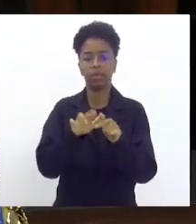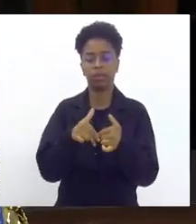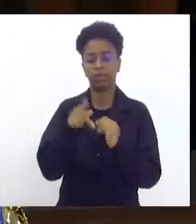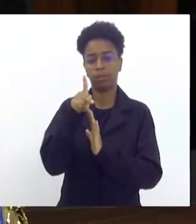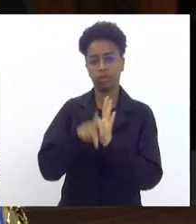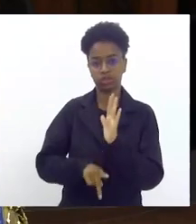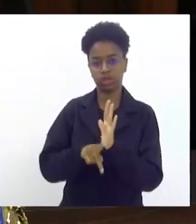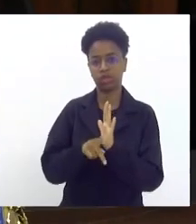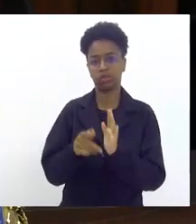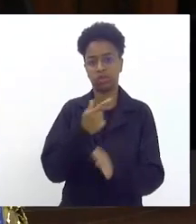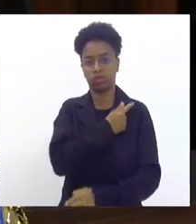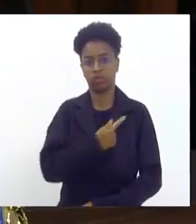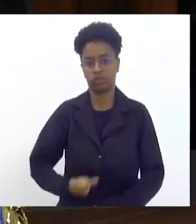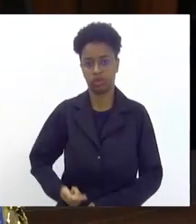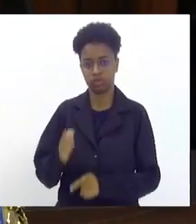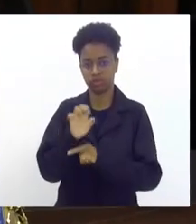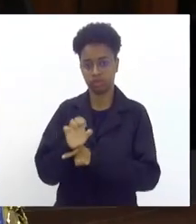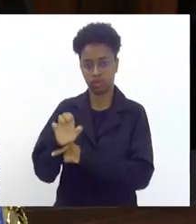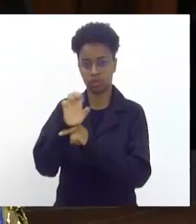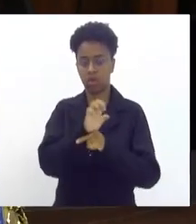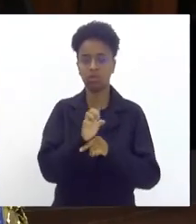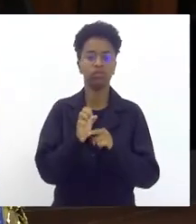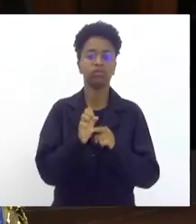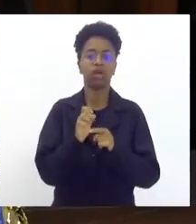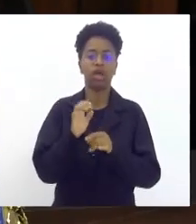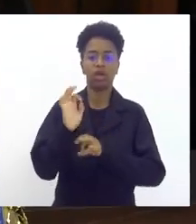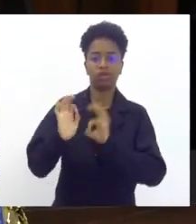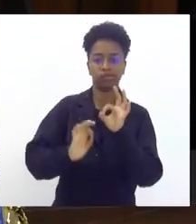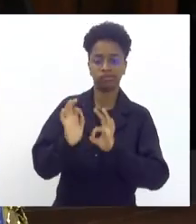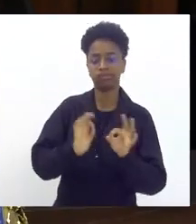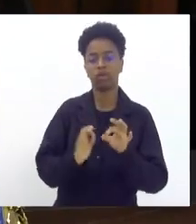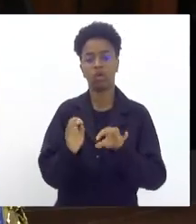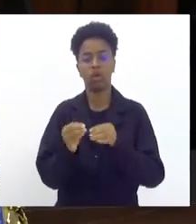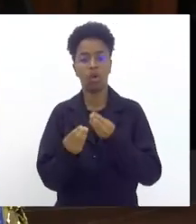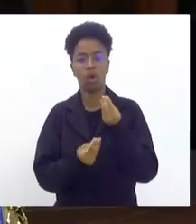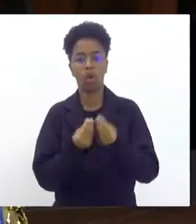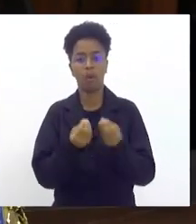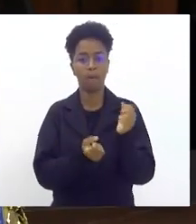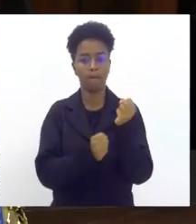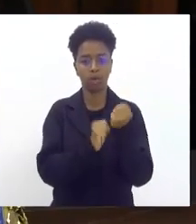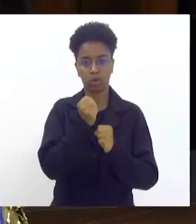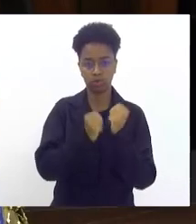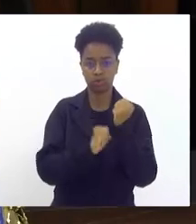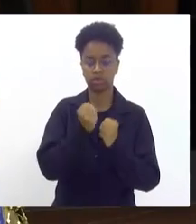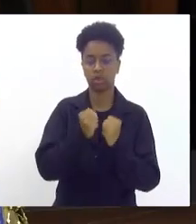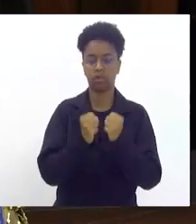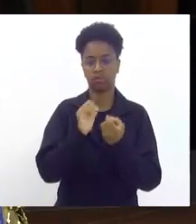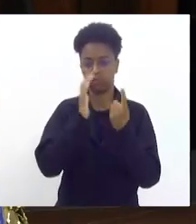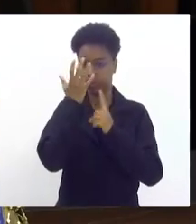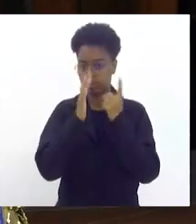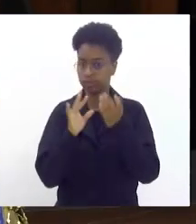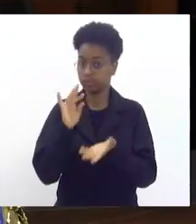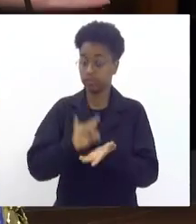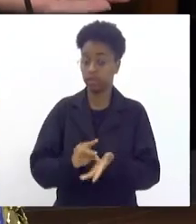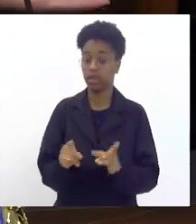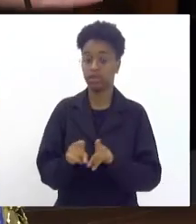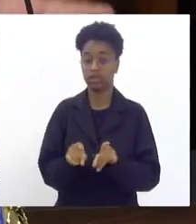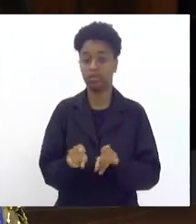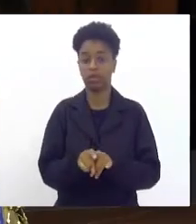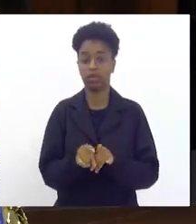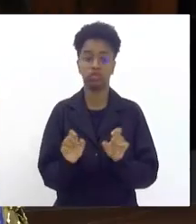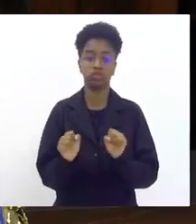estadual para a confecção da produção carnavalesca de fato inclusive com a